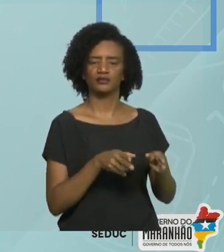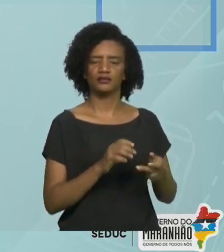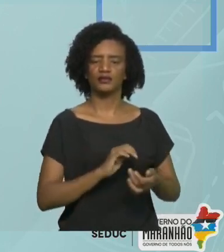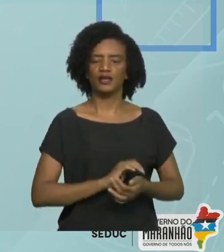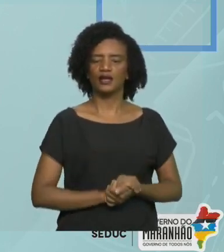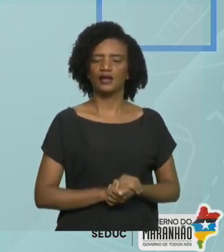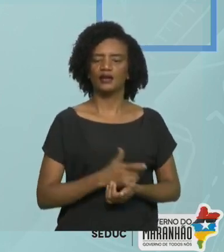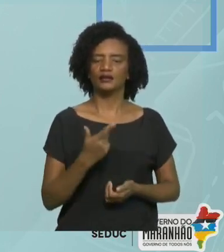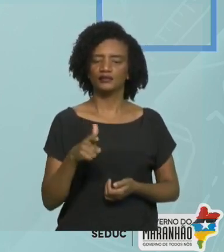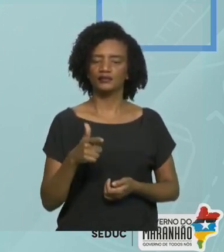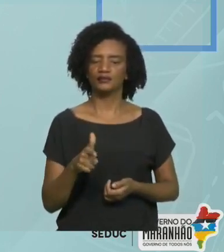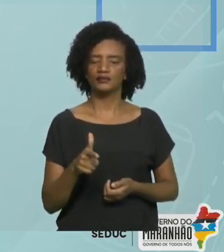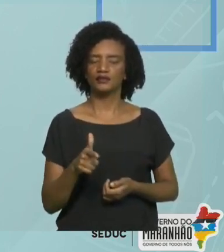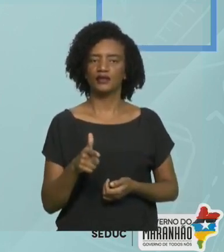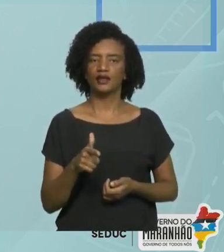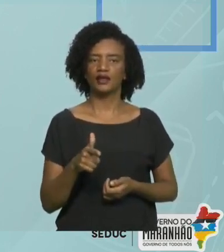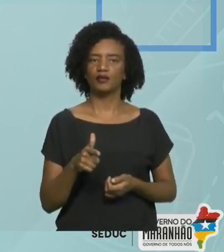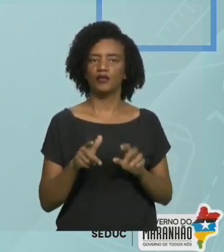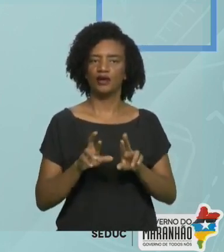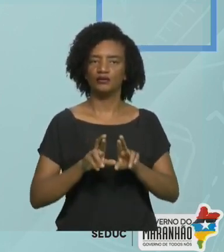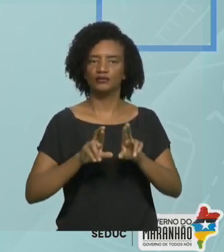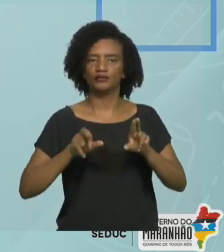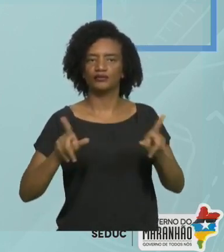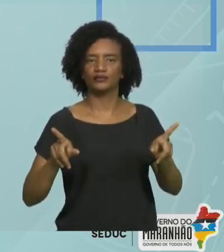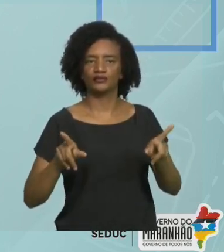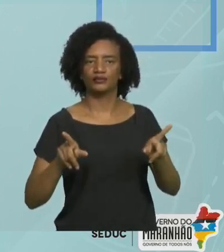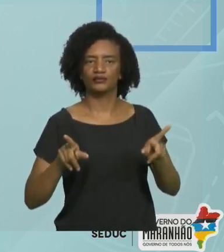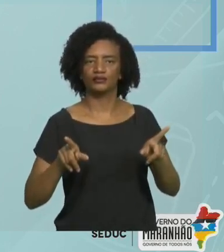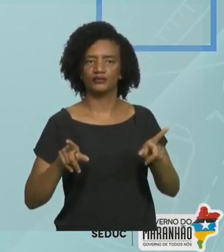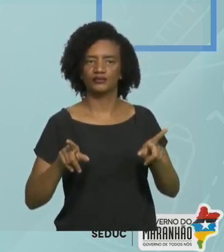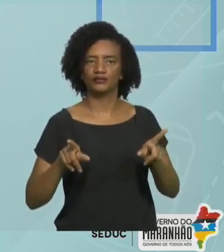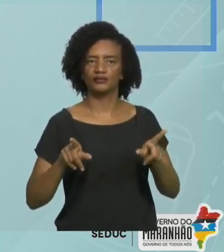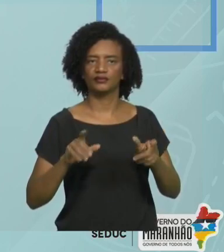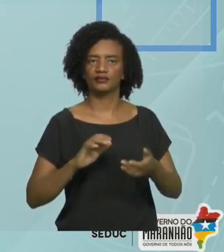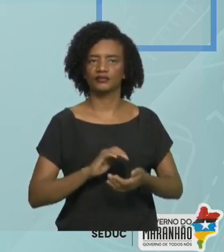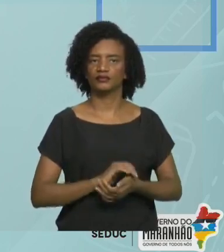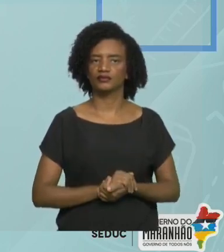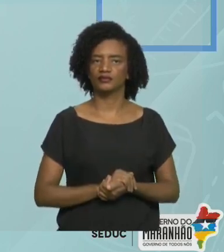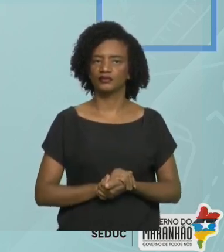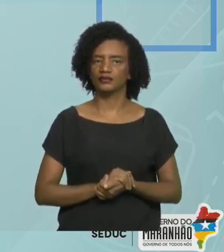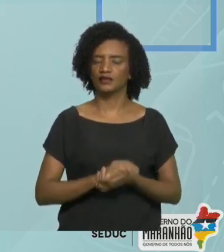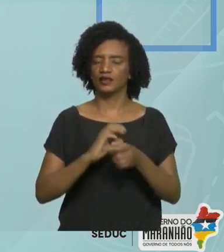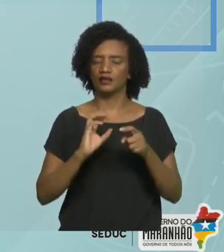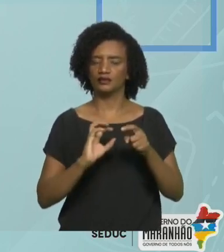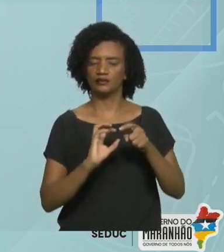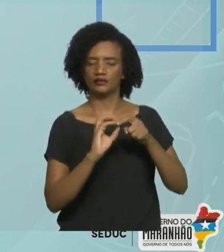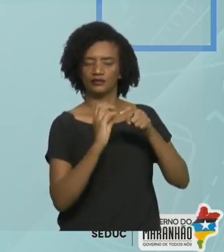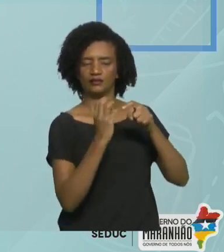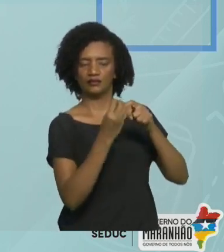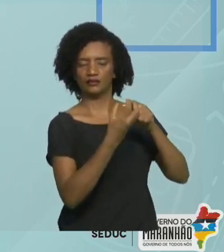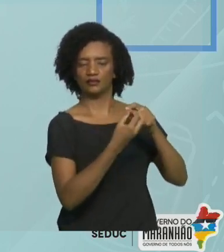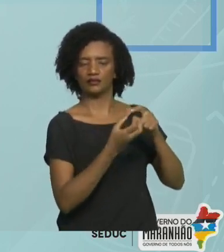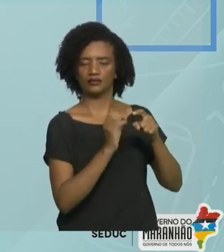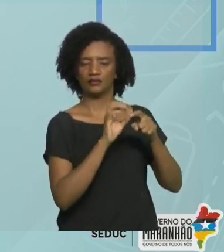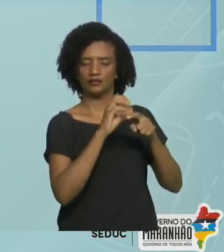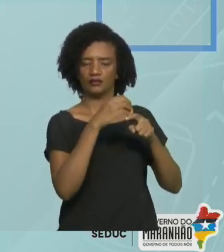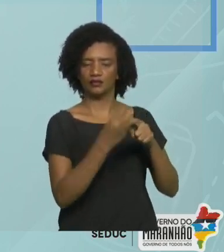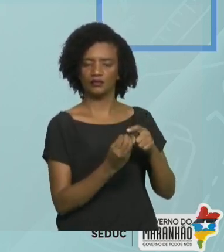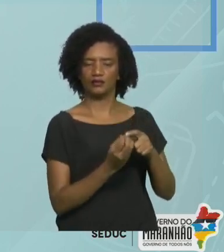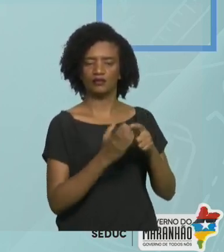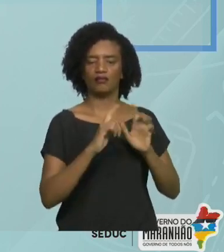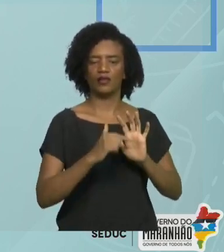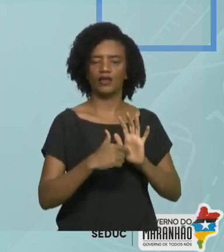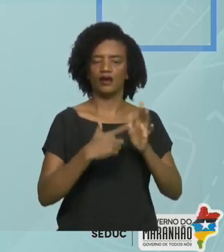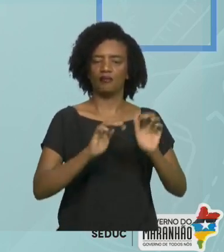Porque essa diferença desse formato alvéolado em um cano simples, aumenta a eficiência da